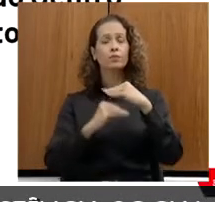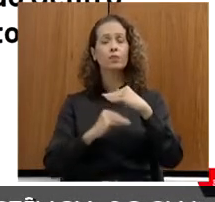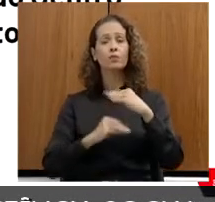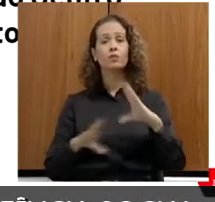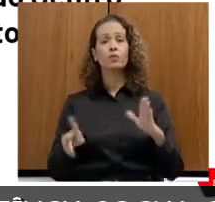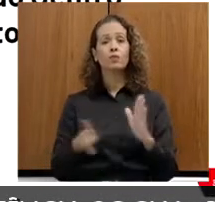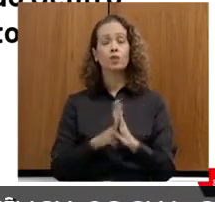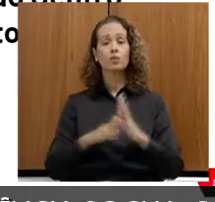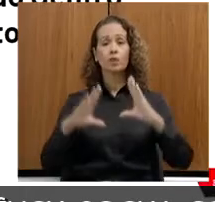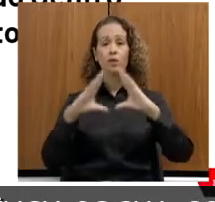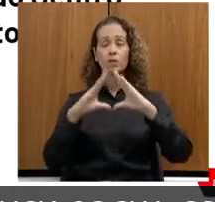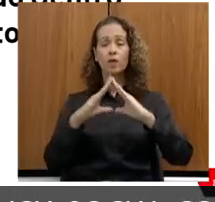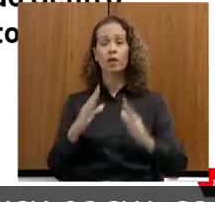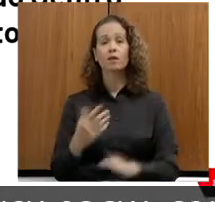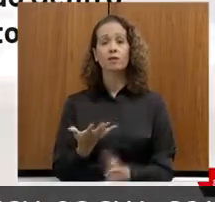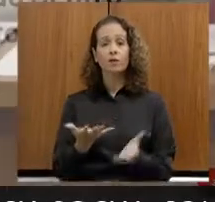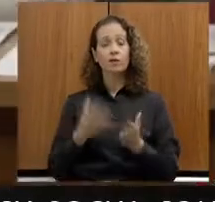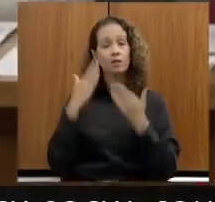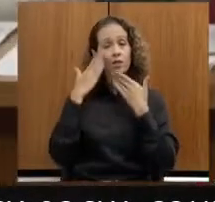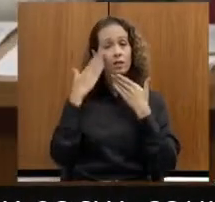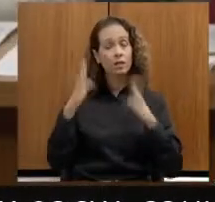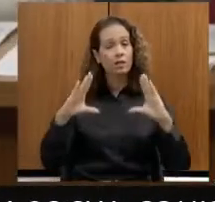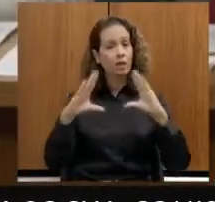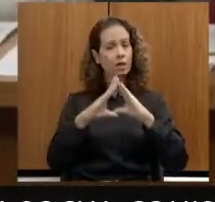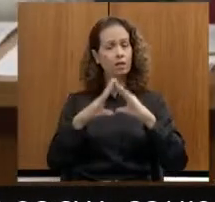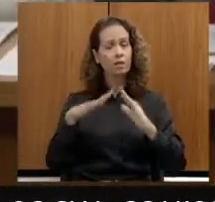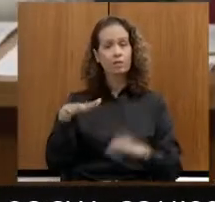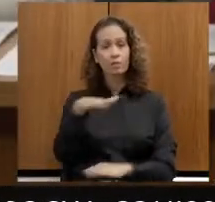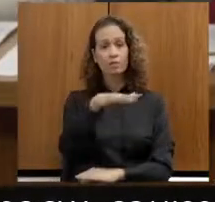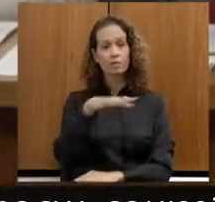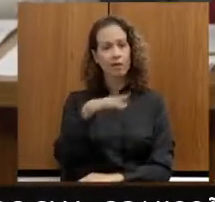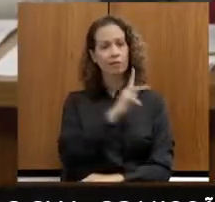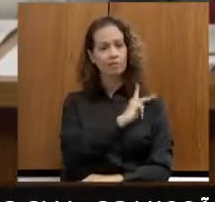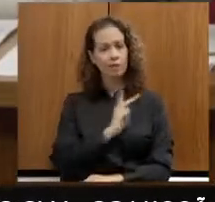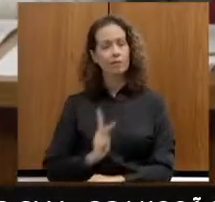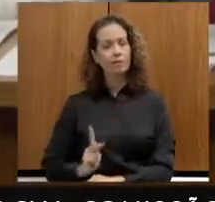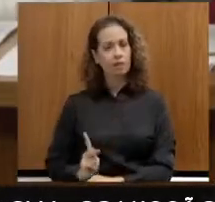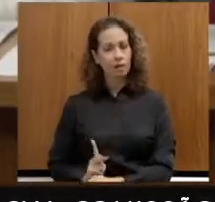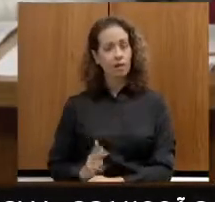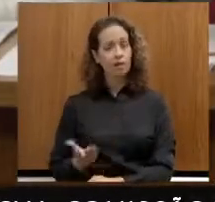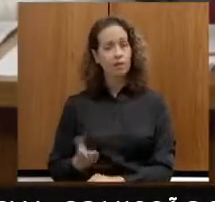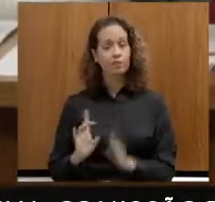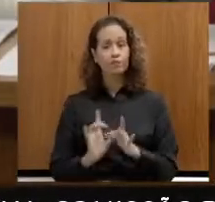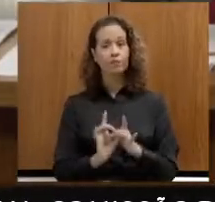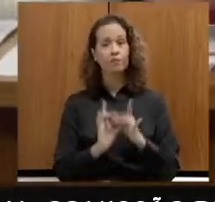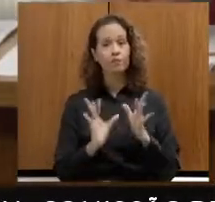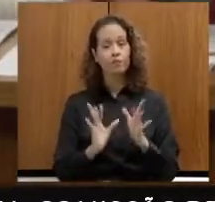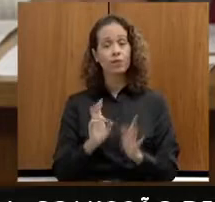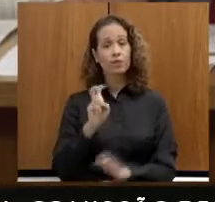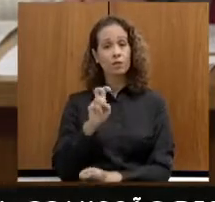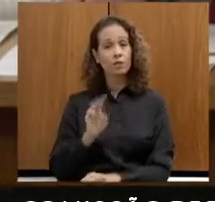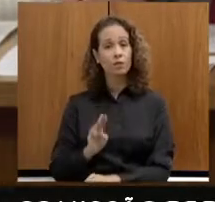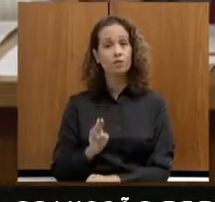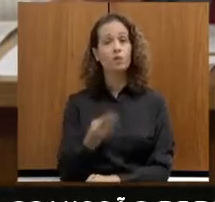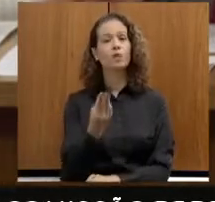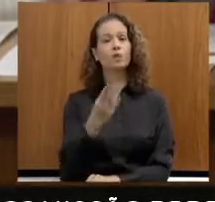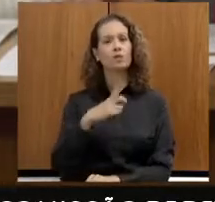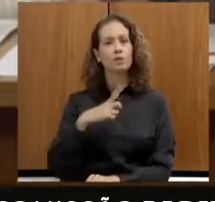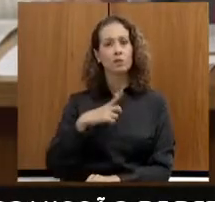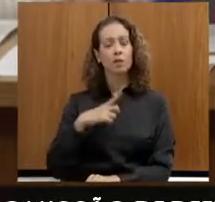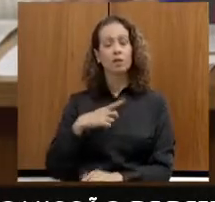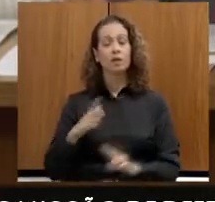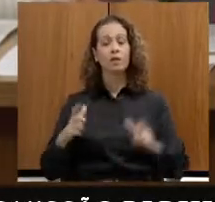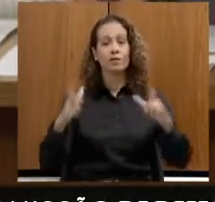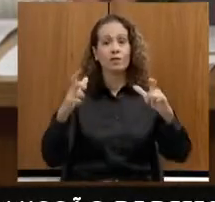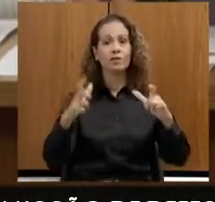queria agradecer toda a Assembleia, na figura do presidente, para a disponibilização desses 5 milhões para a instalação do Centro Integral